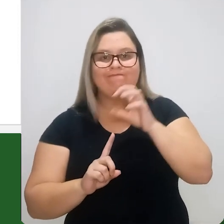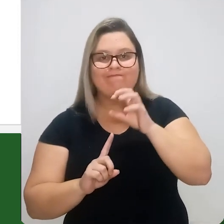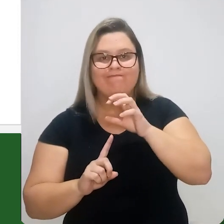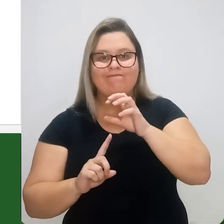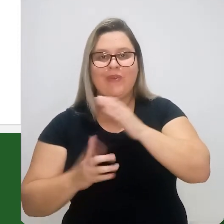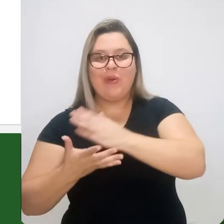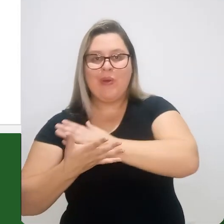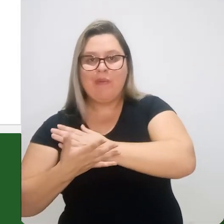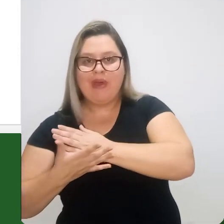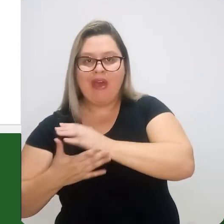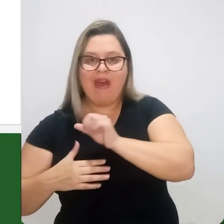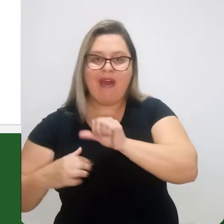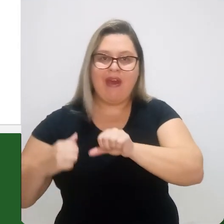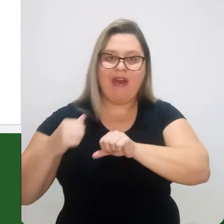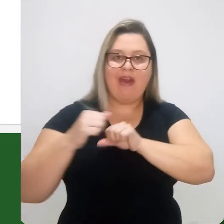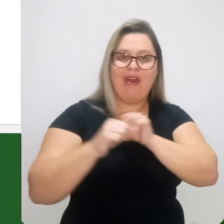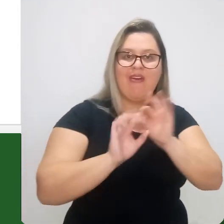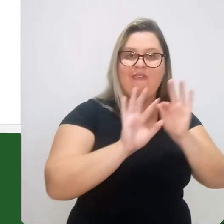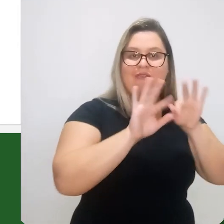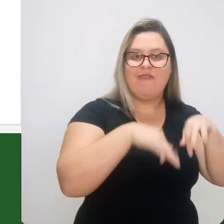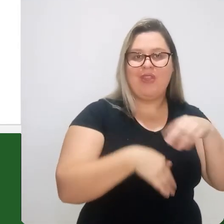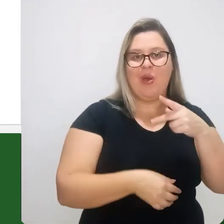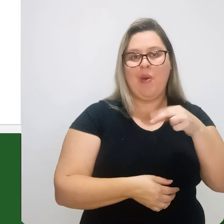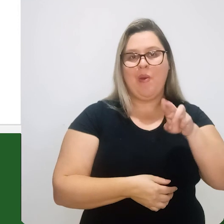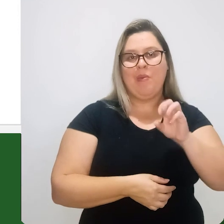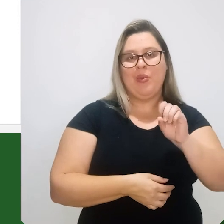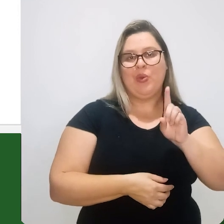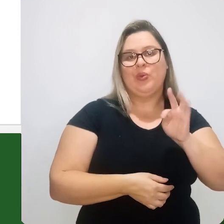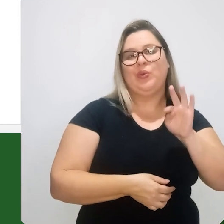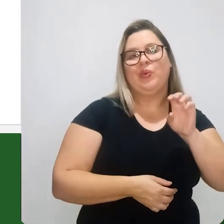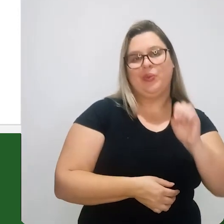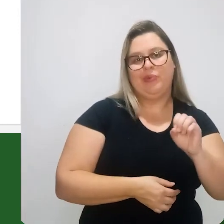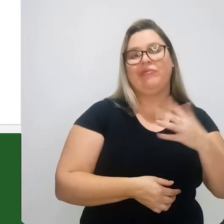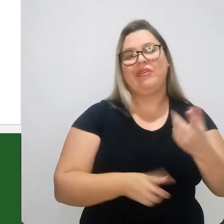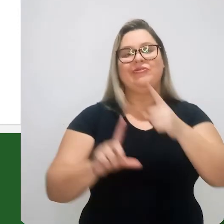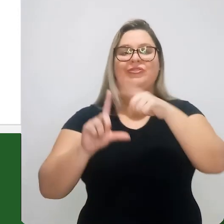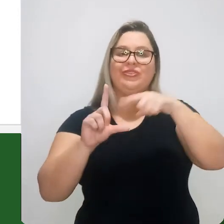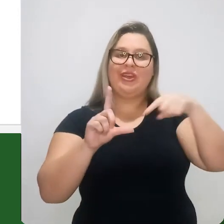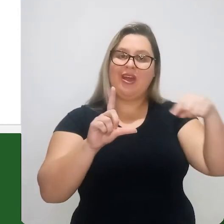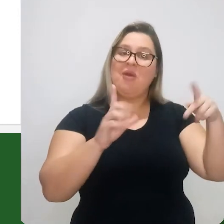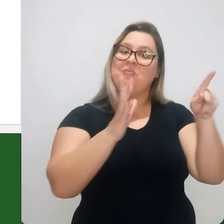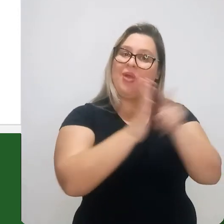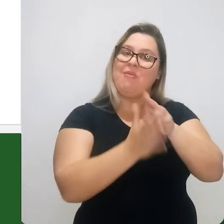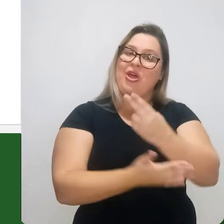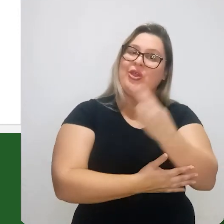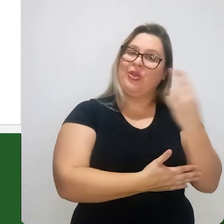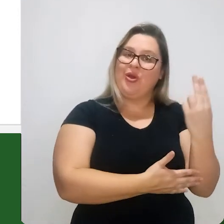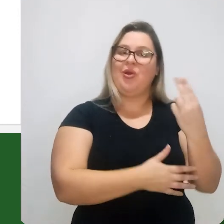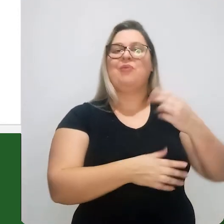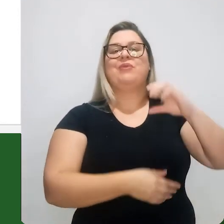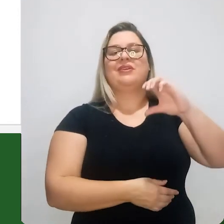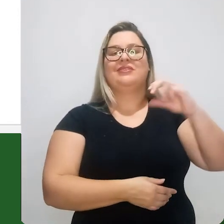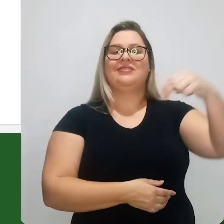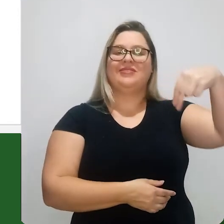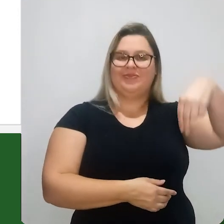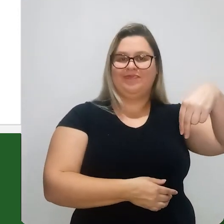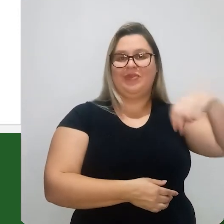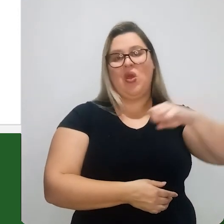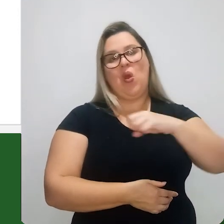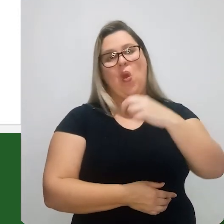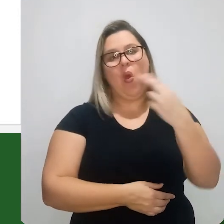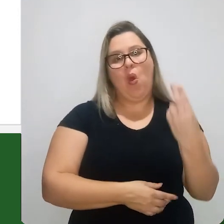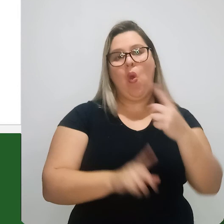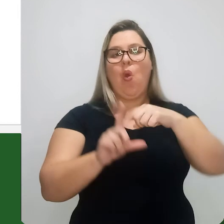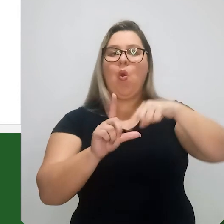transformação da fase inicial para a fase produto é a razão desse diagrama ser chamado de diagrama